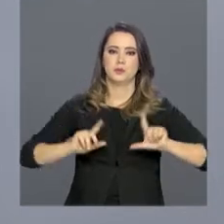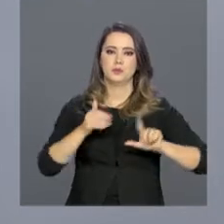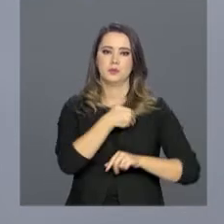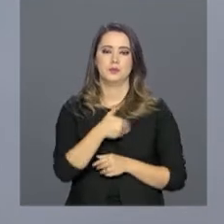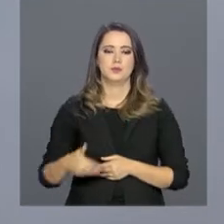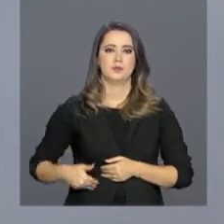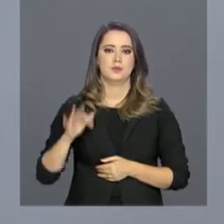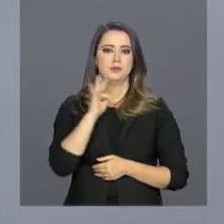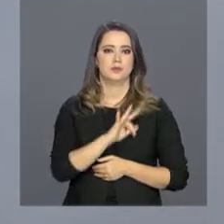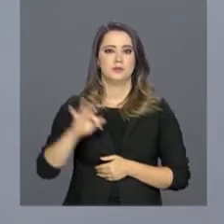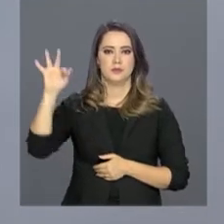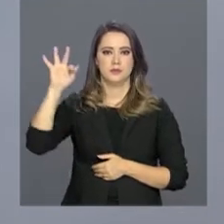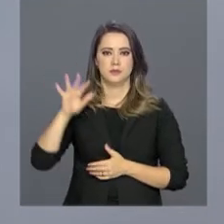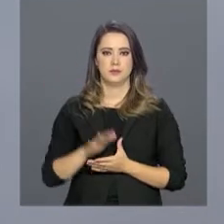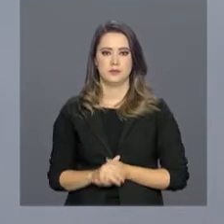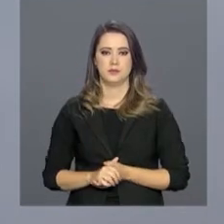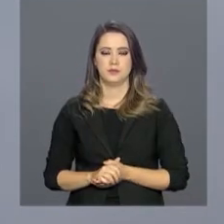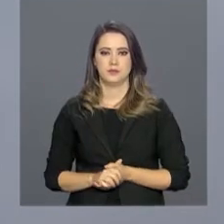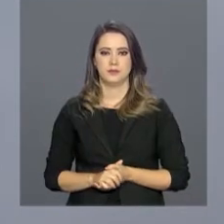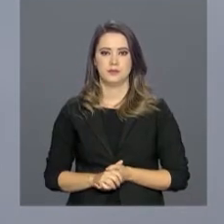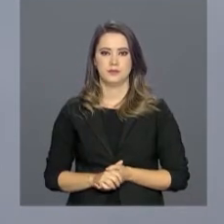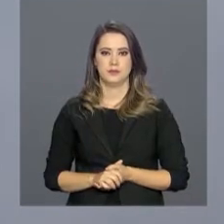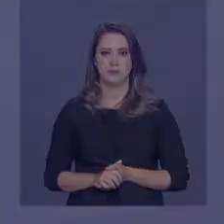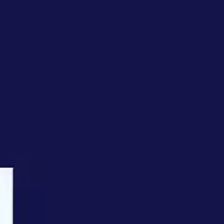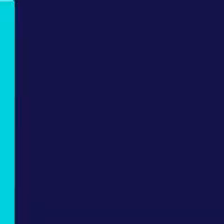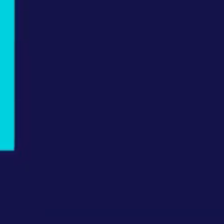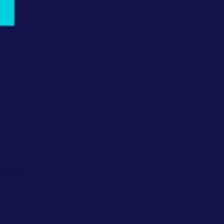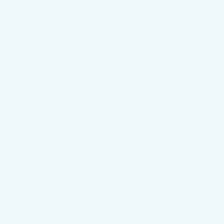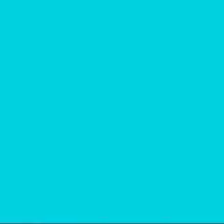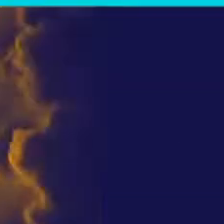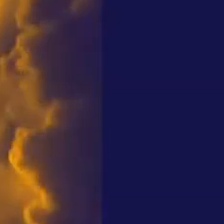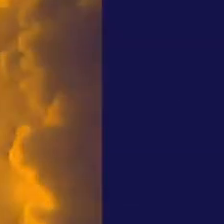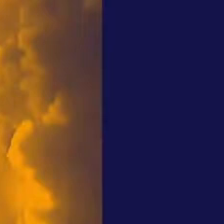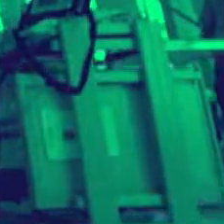gente aqui na NBR, TV do Governo Federal. E